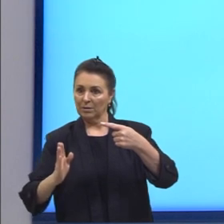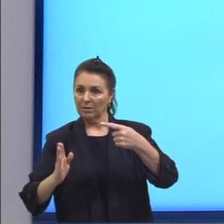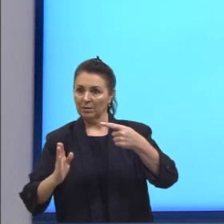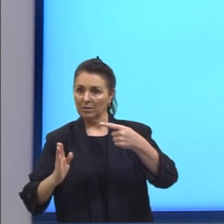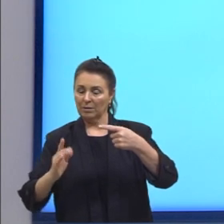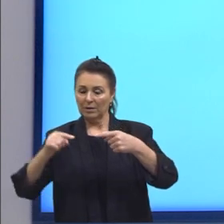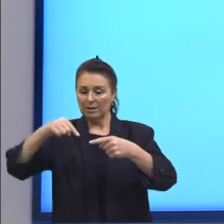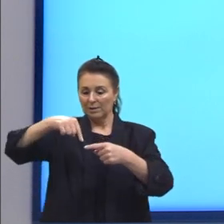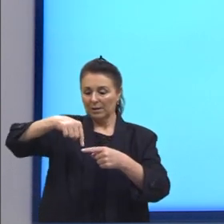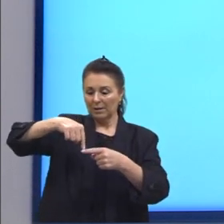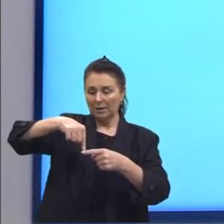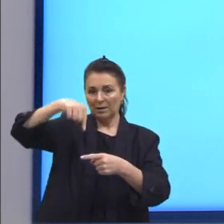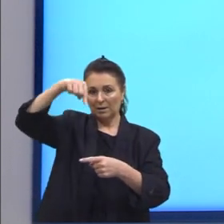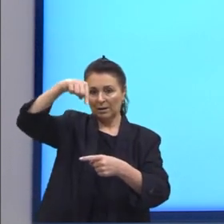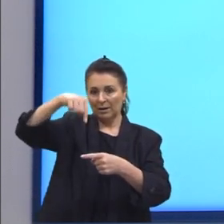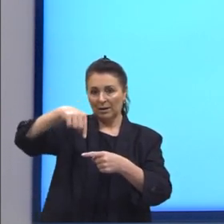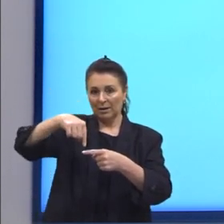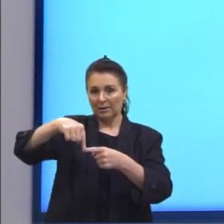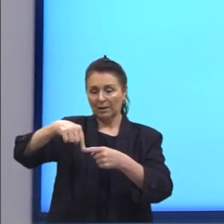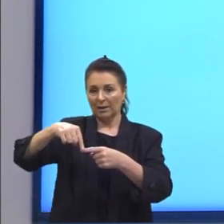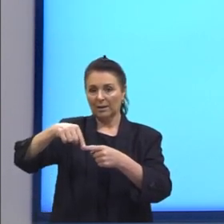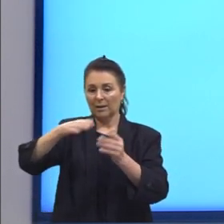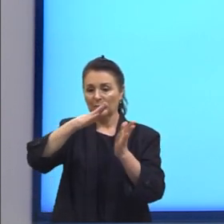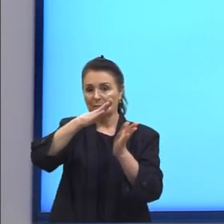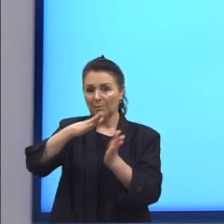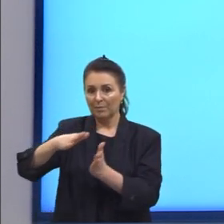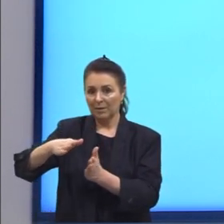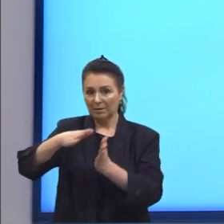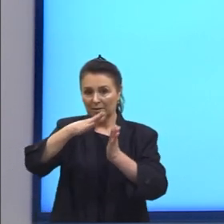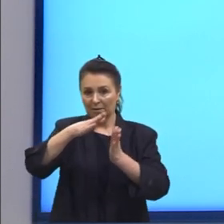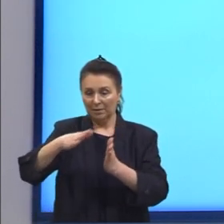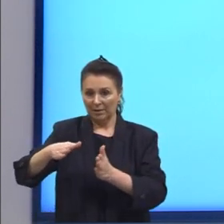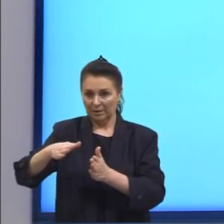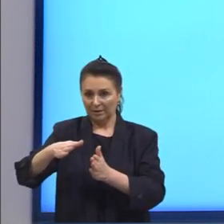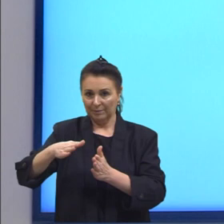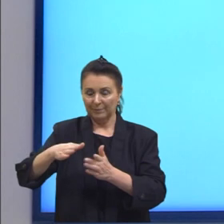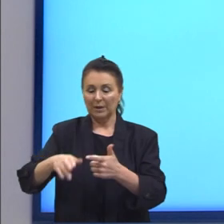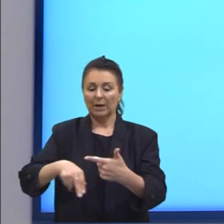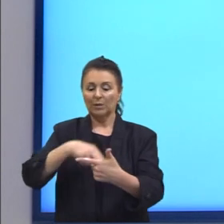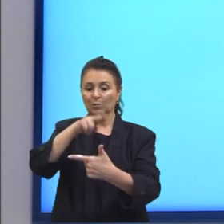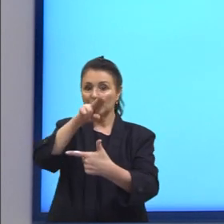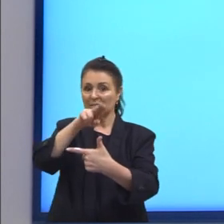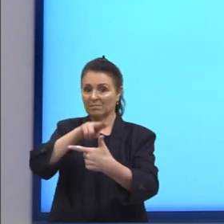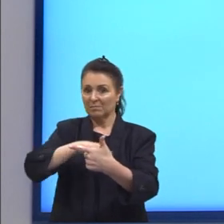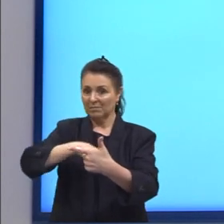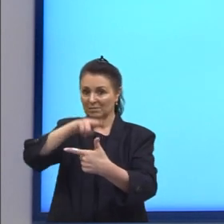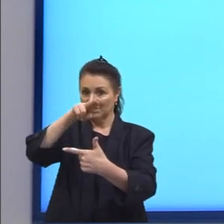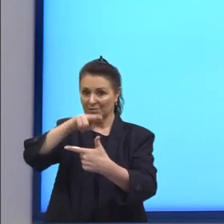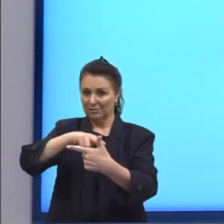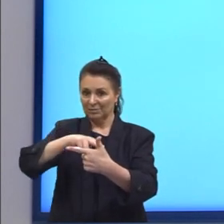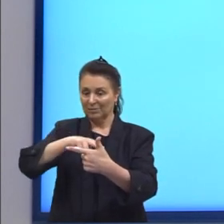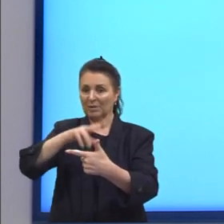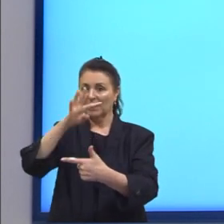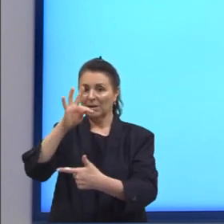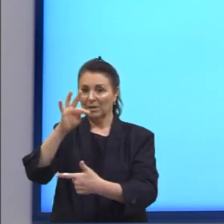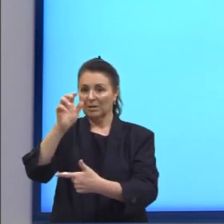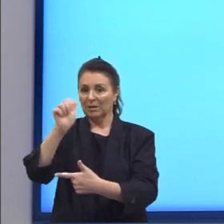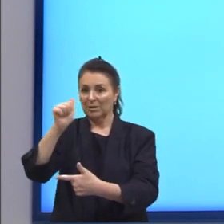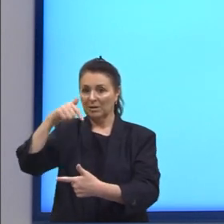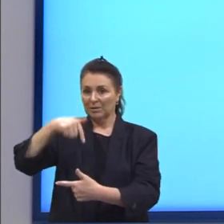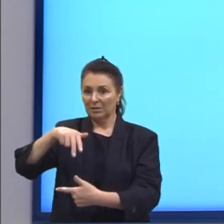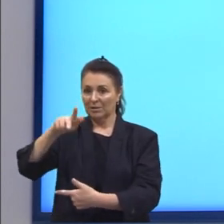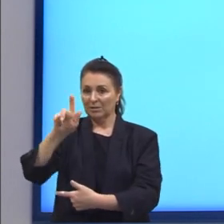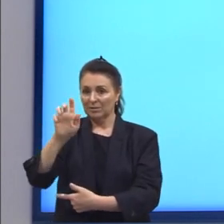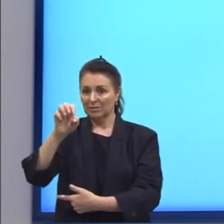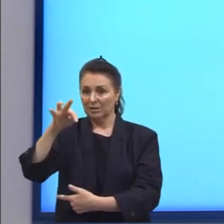E essa reta é paralela à reta dos senos. Nós chamamos de tangente, reta tangente.